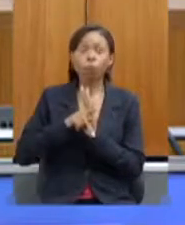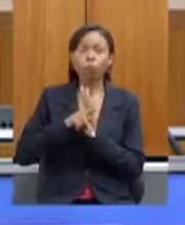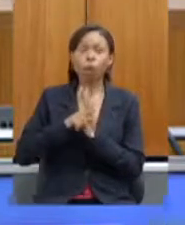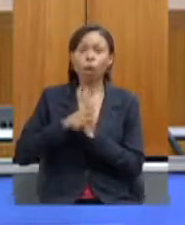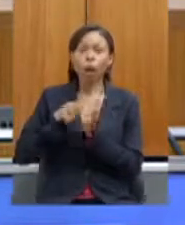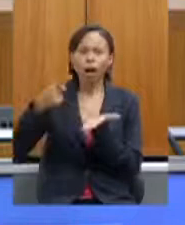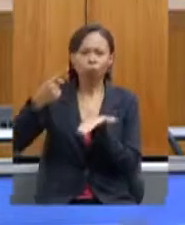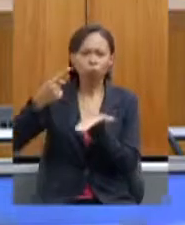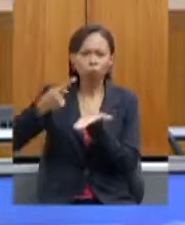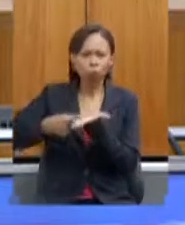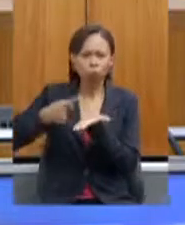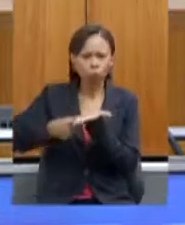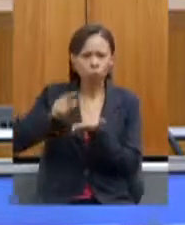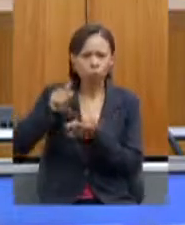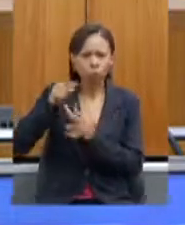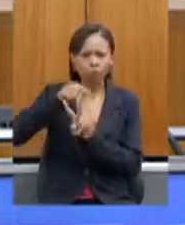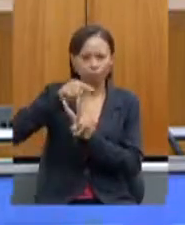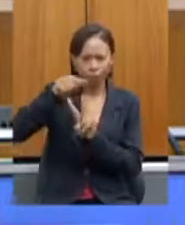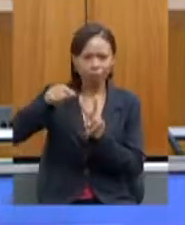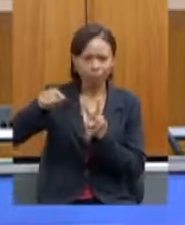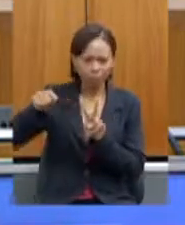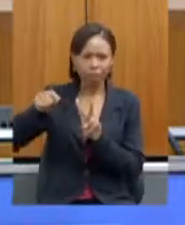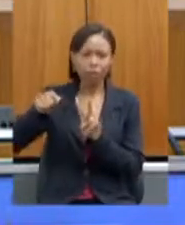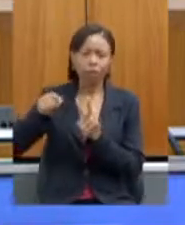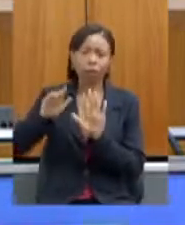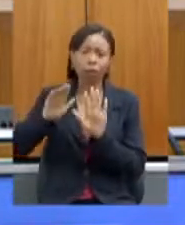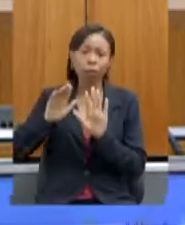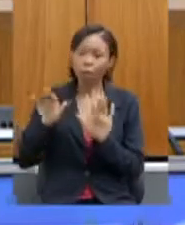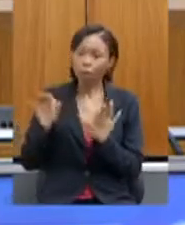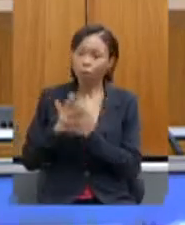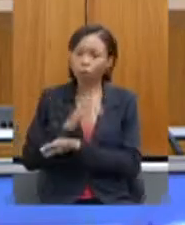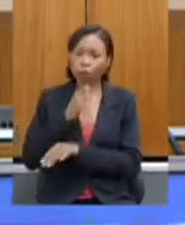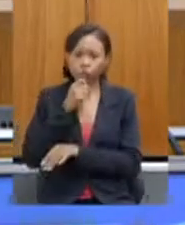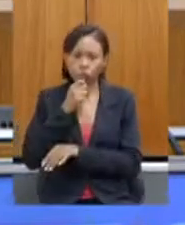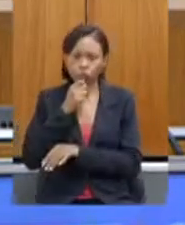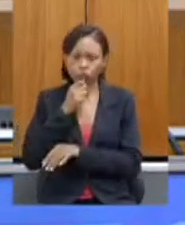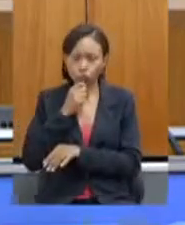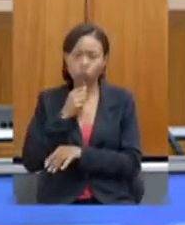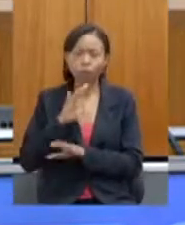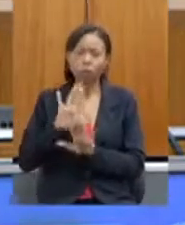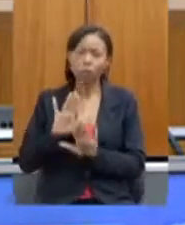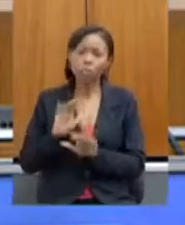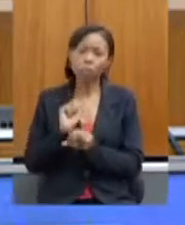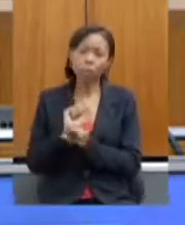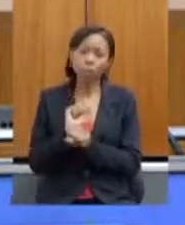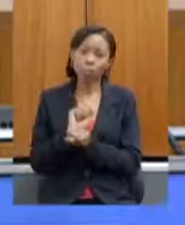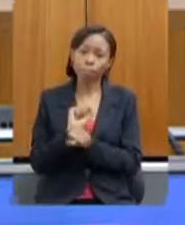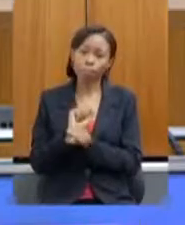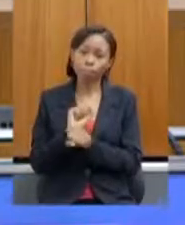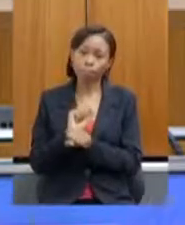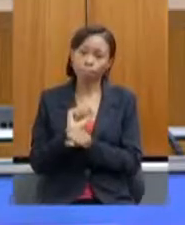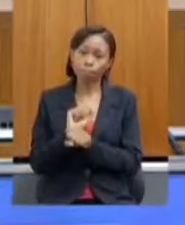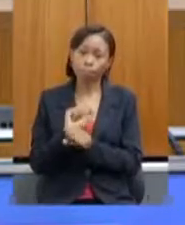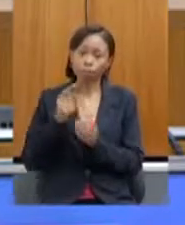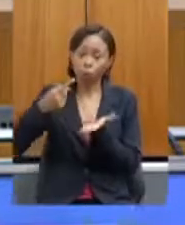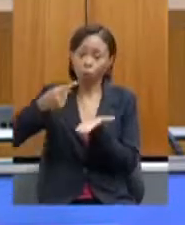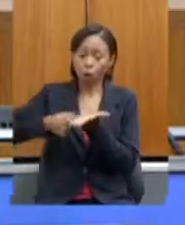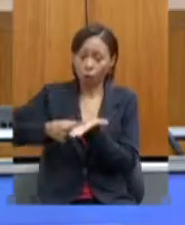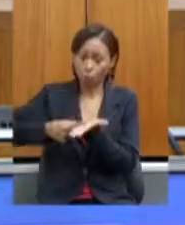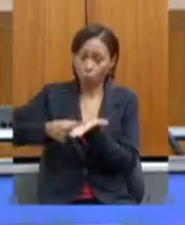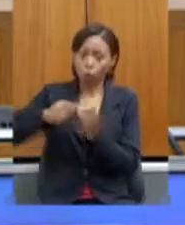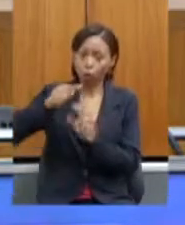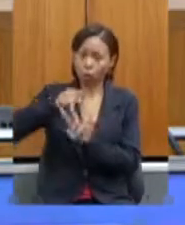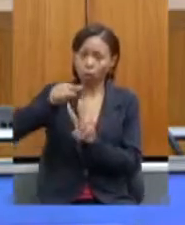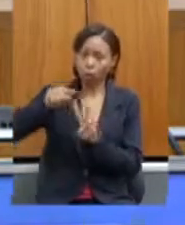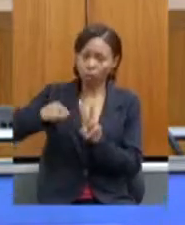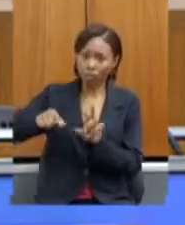finalizado mas os pesquisadores já estão começando a trabalhar ele está incluído e estamos aguardando aí que esse acordo seja firmado para